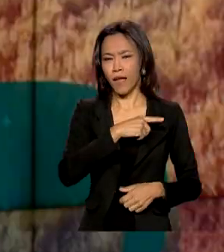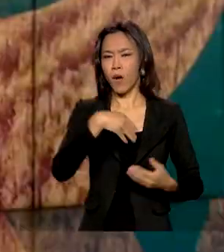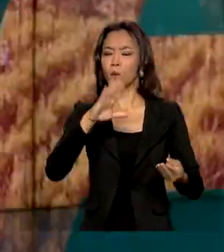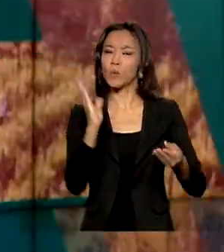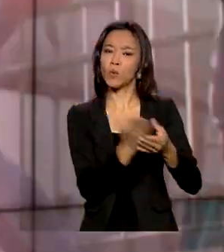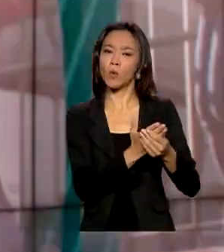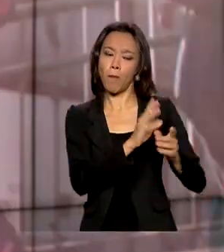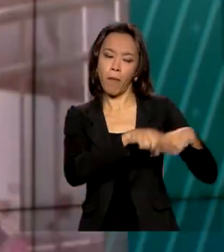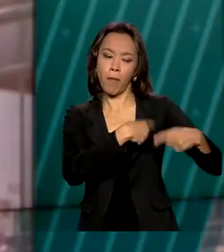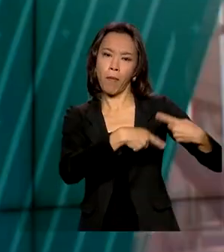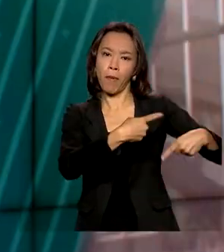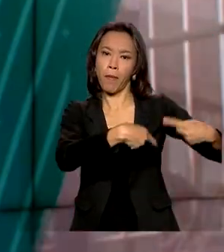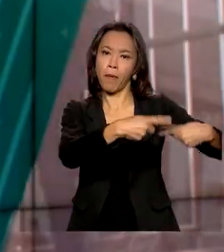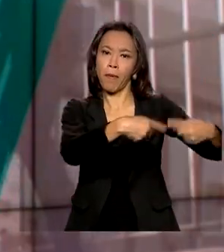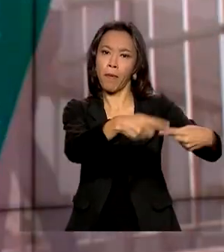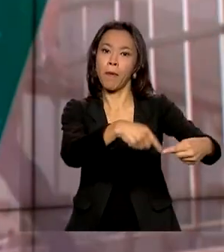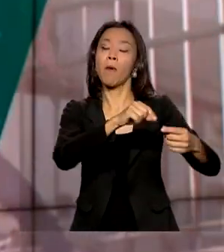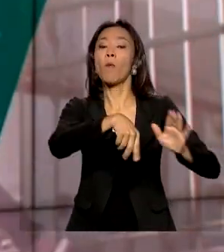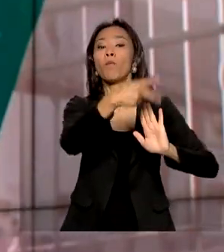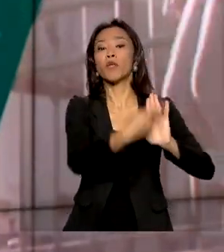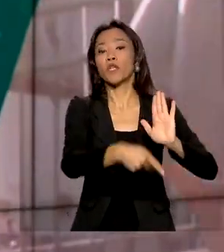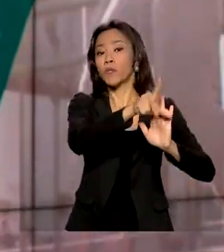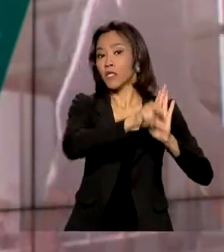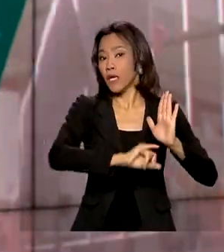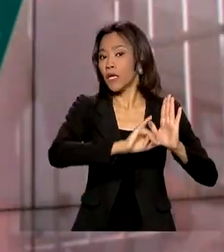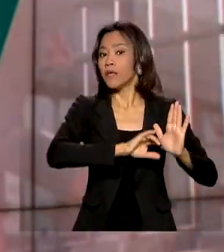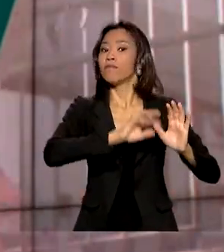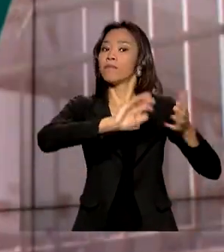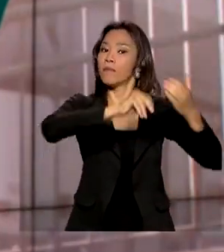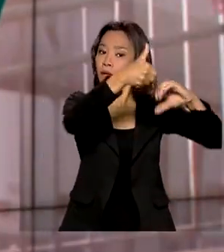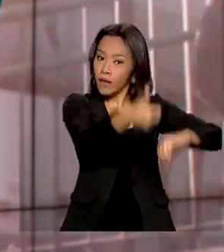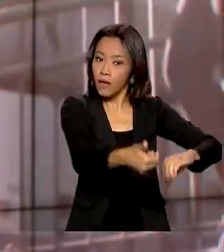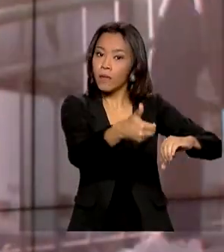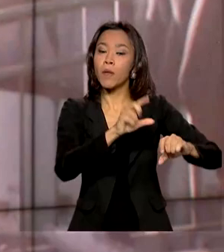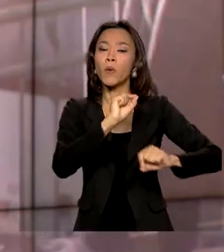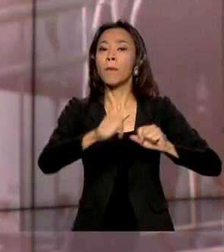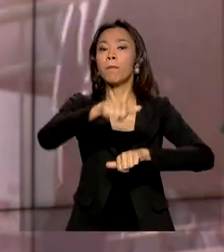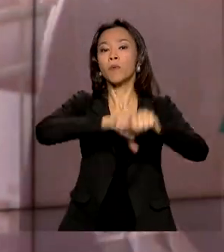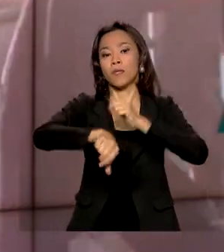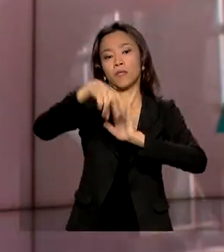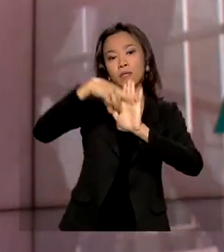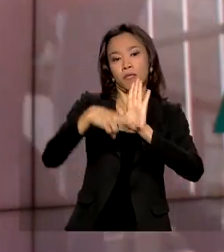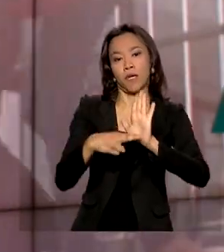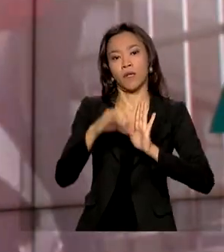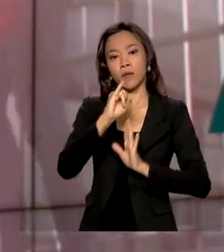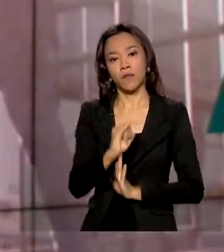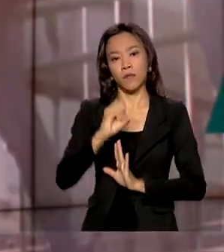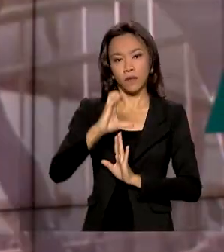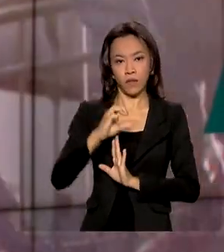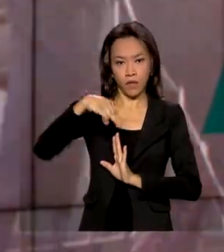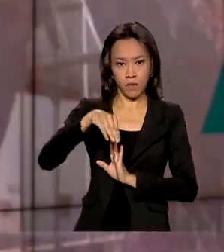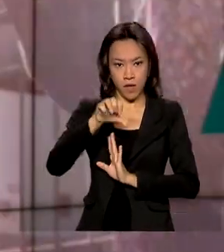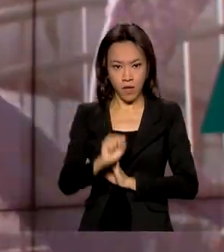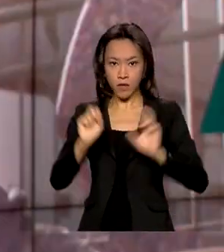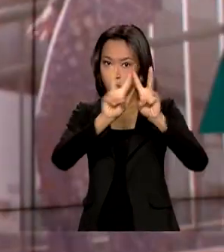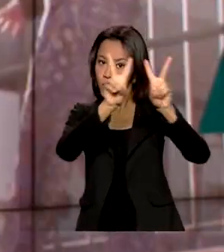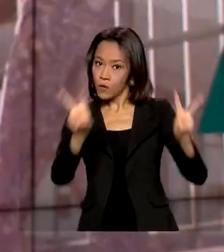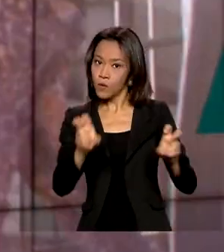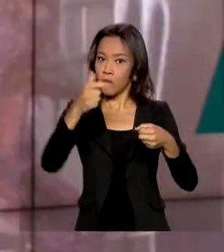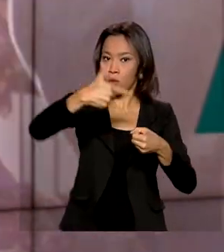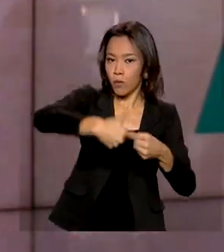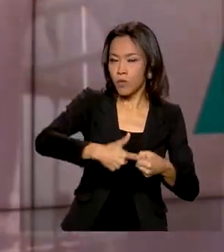Deputados o projeto de lei enviado pelo governo federal que propõe mudanças na tributação do ICMS sobre combustíveis.